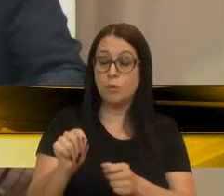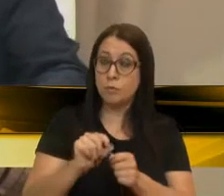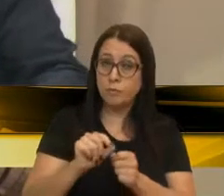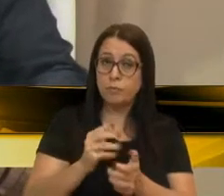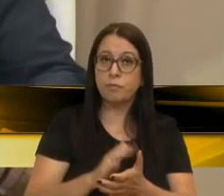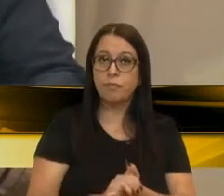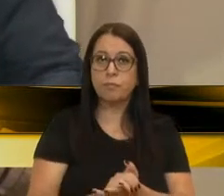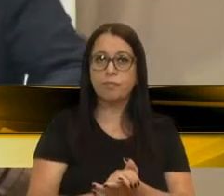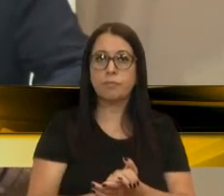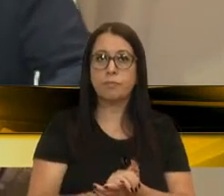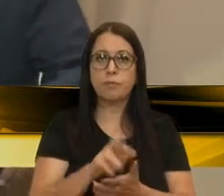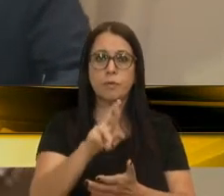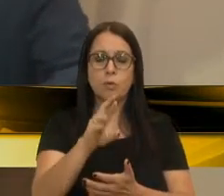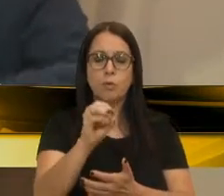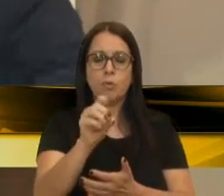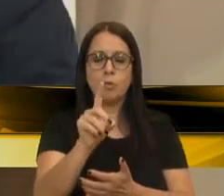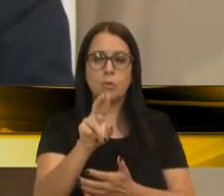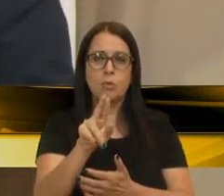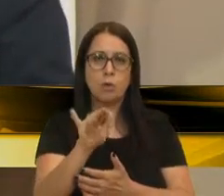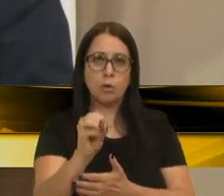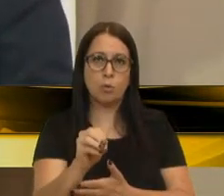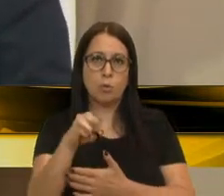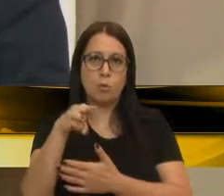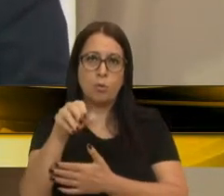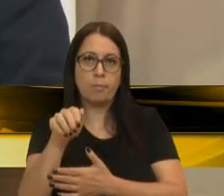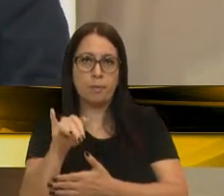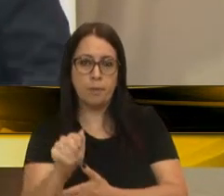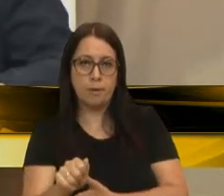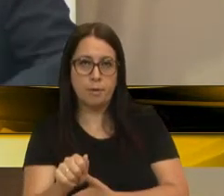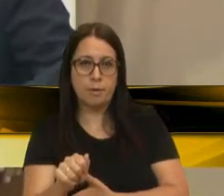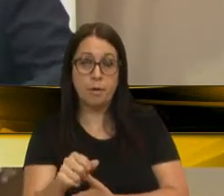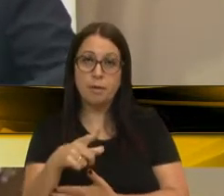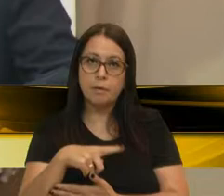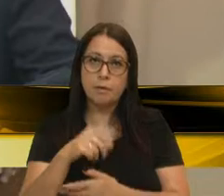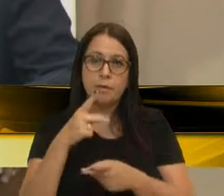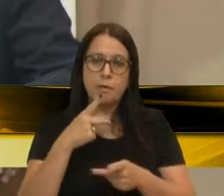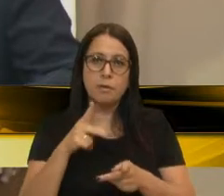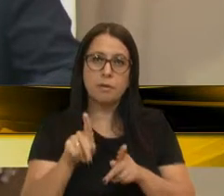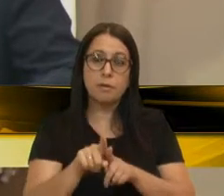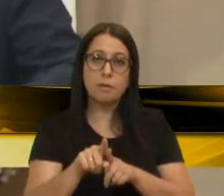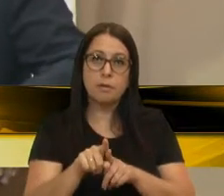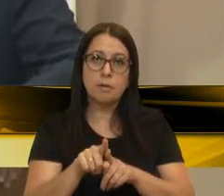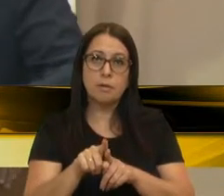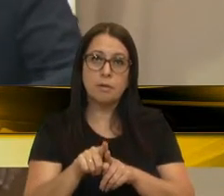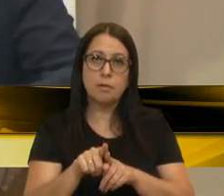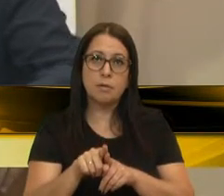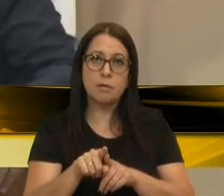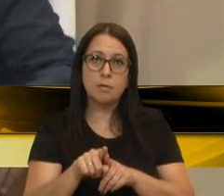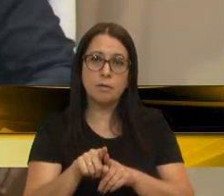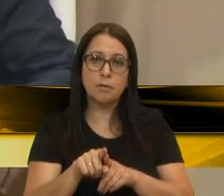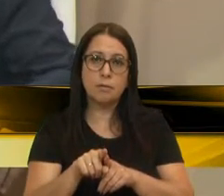e o Rodrigo Maia, o que ele diz? Que as pessoas, o